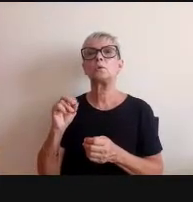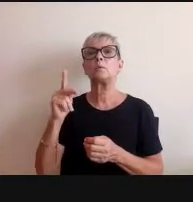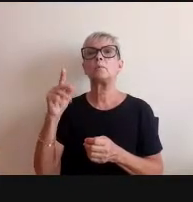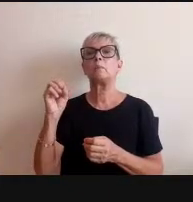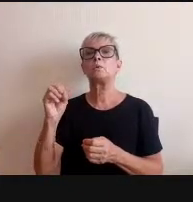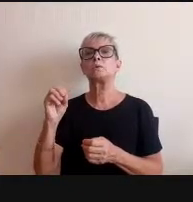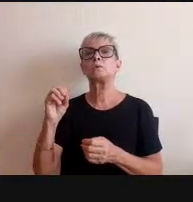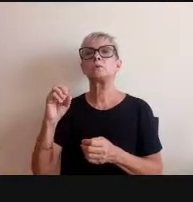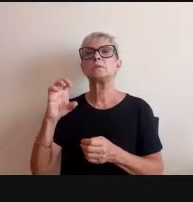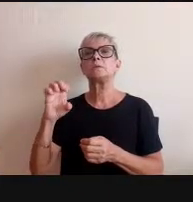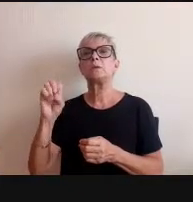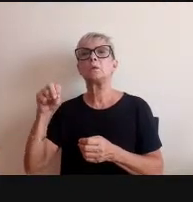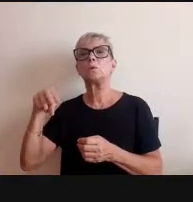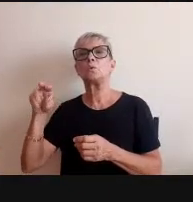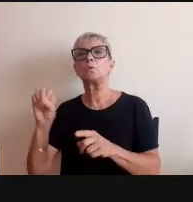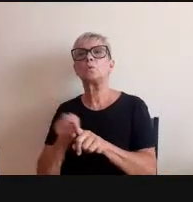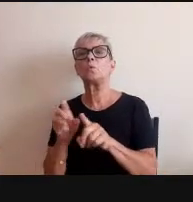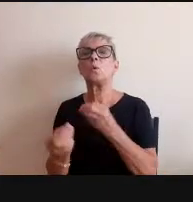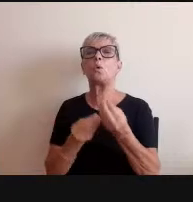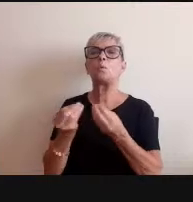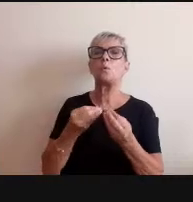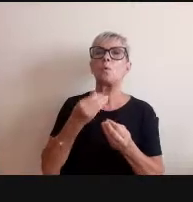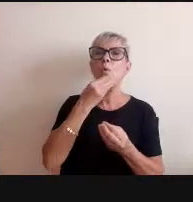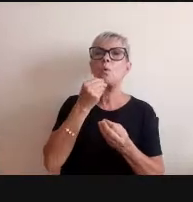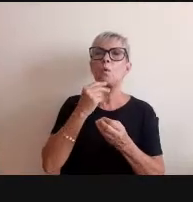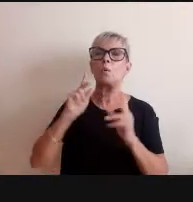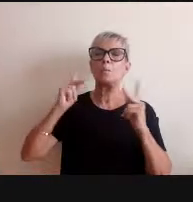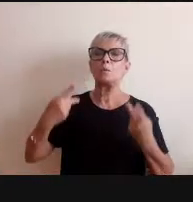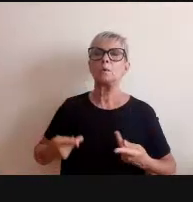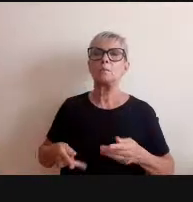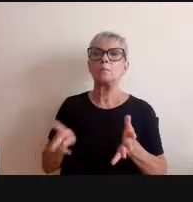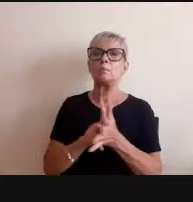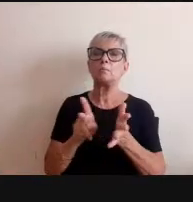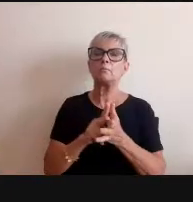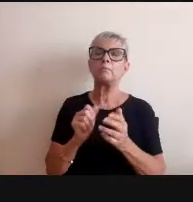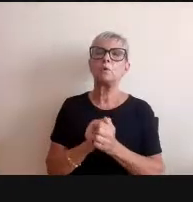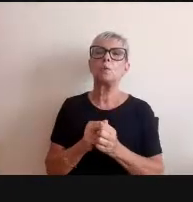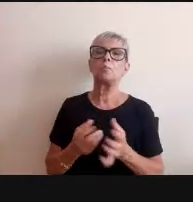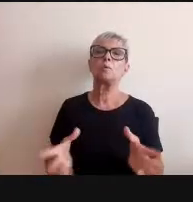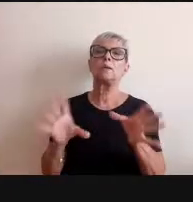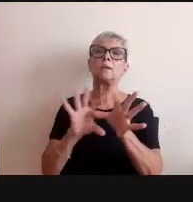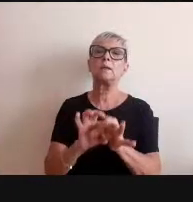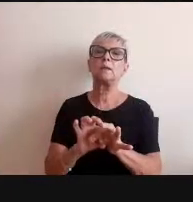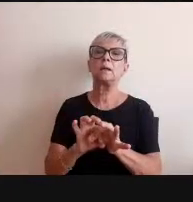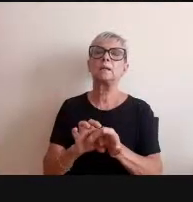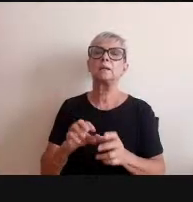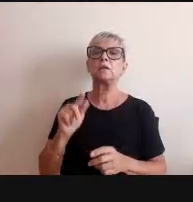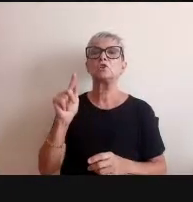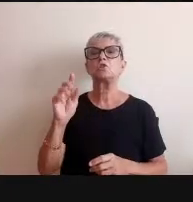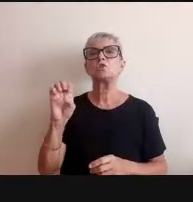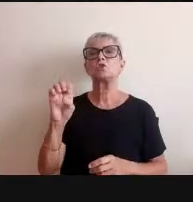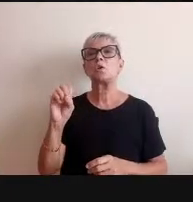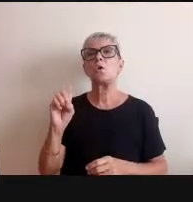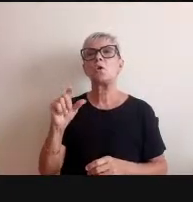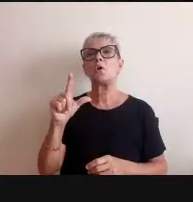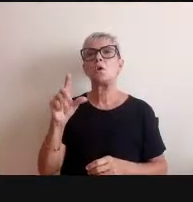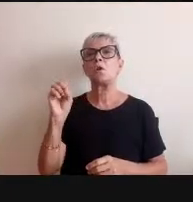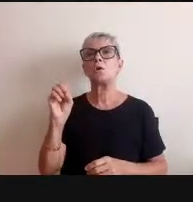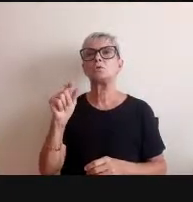homem sendo um fator geológico ou seja quando esse conceito aparece em 2000